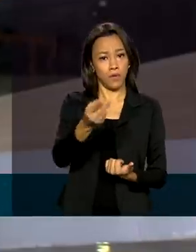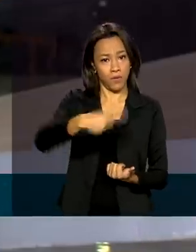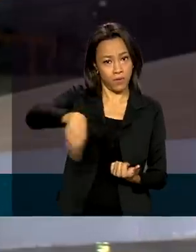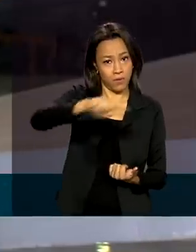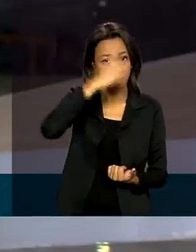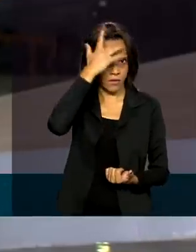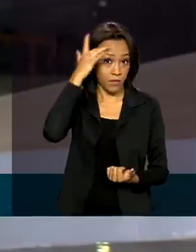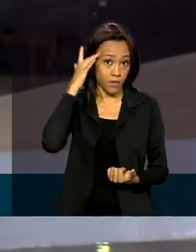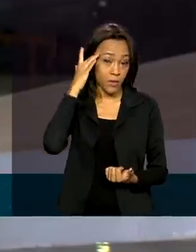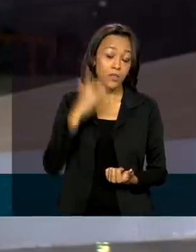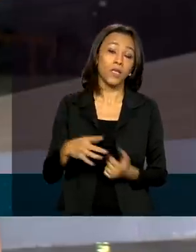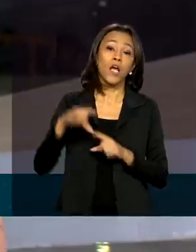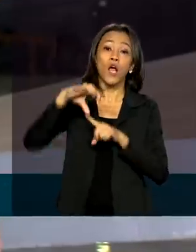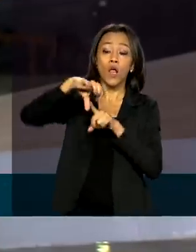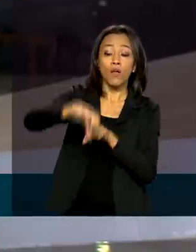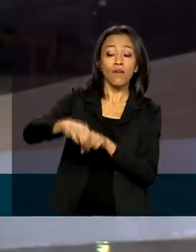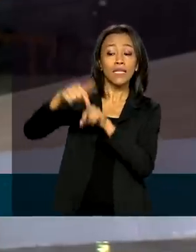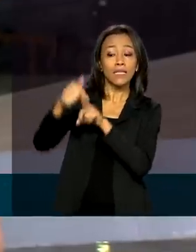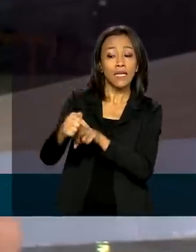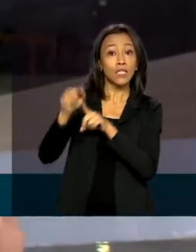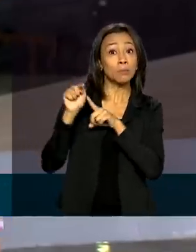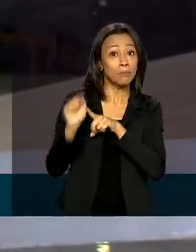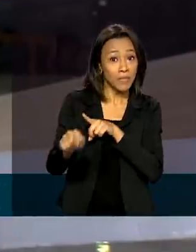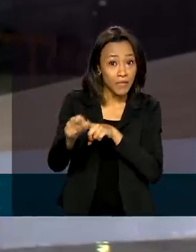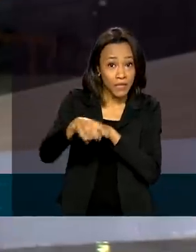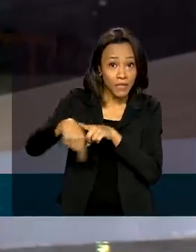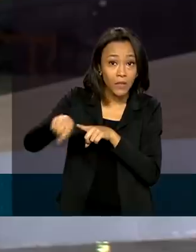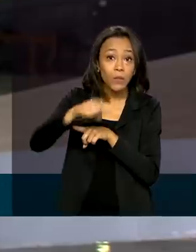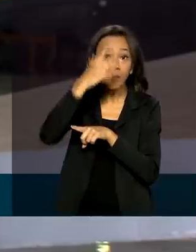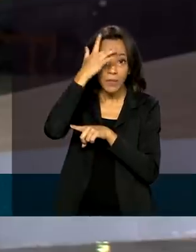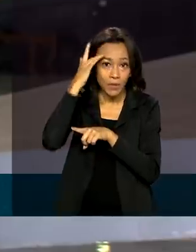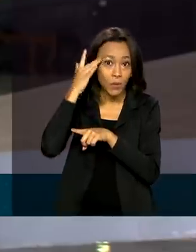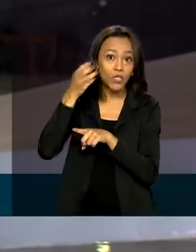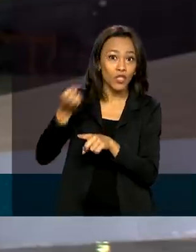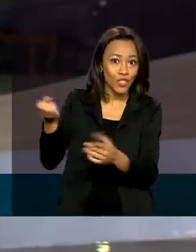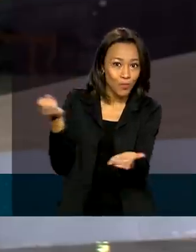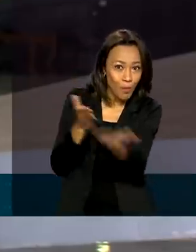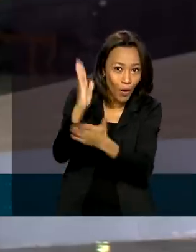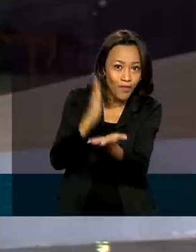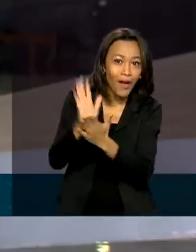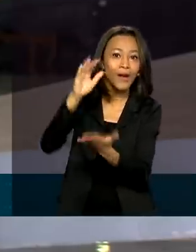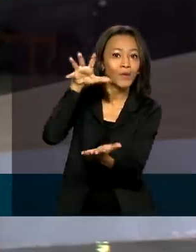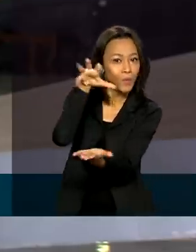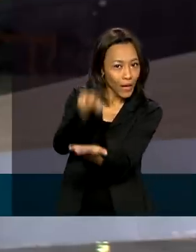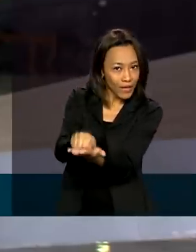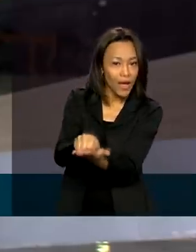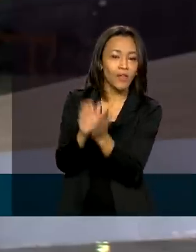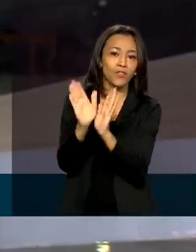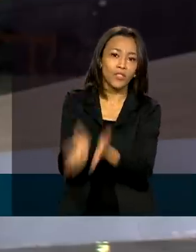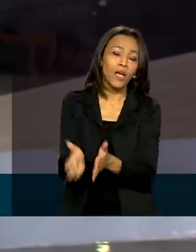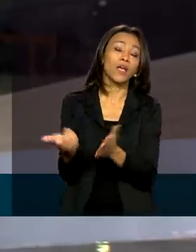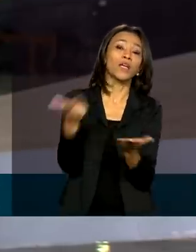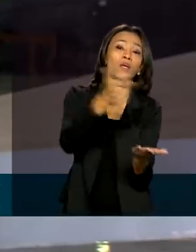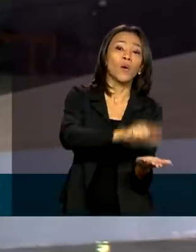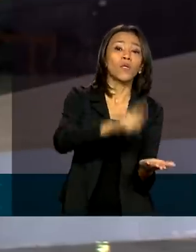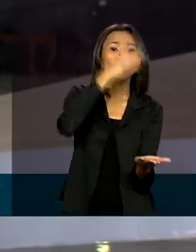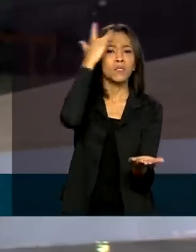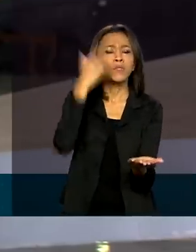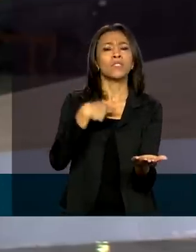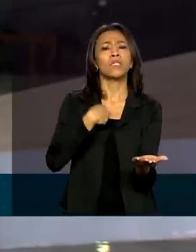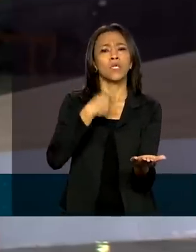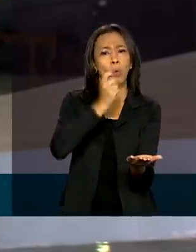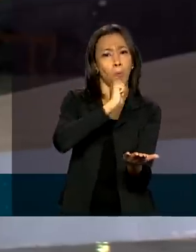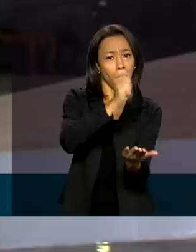entre elas 97 mil estão aí no grupo de novos aprovados ou pessoas que tiveram também o pagamento suspenso.